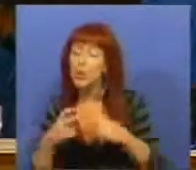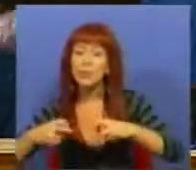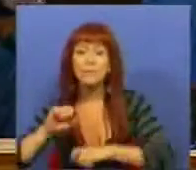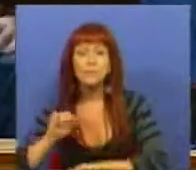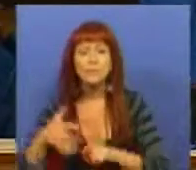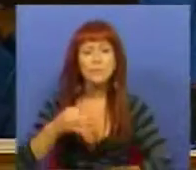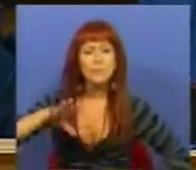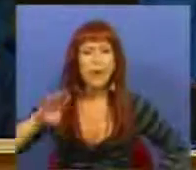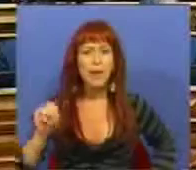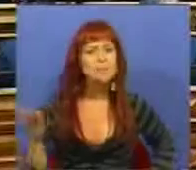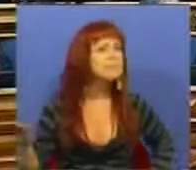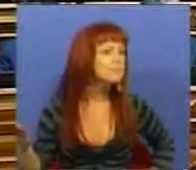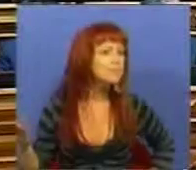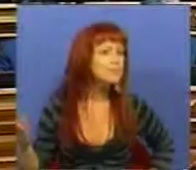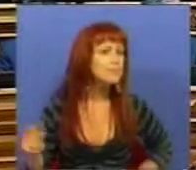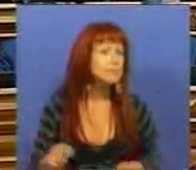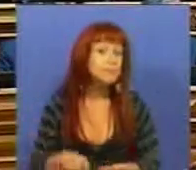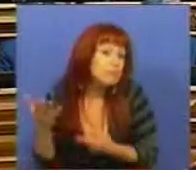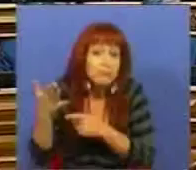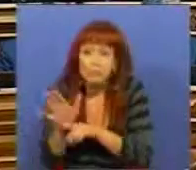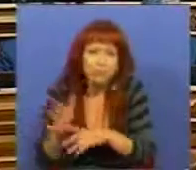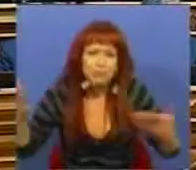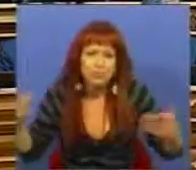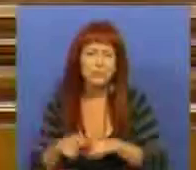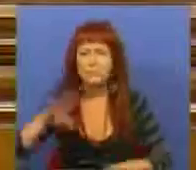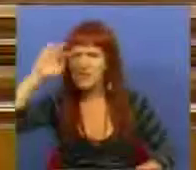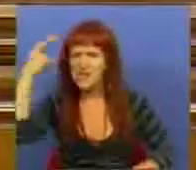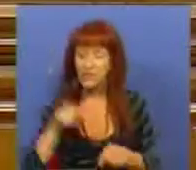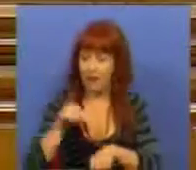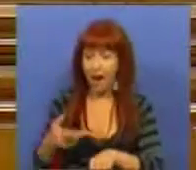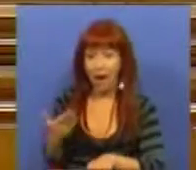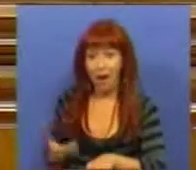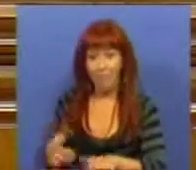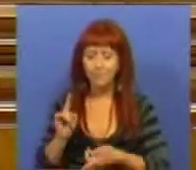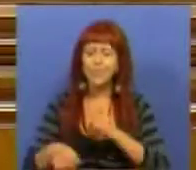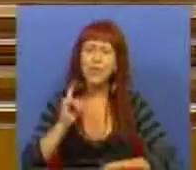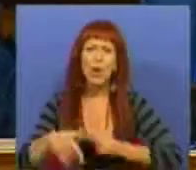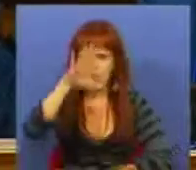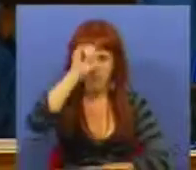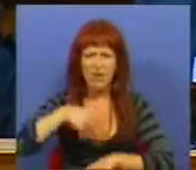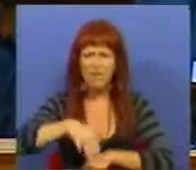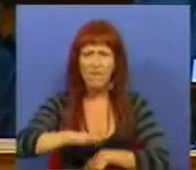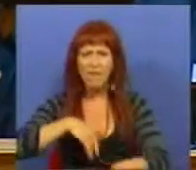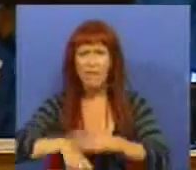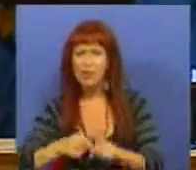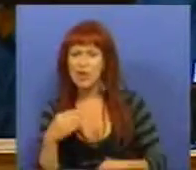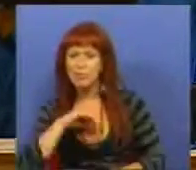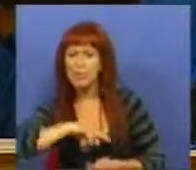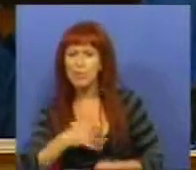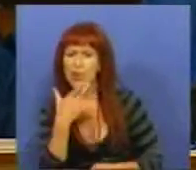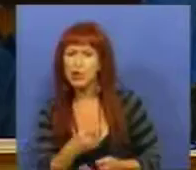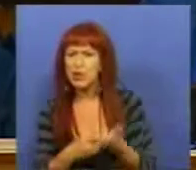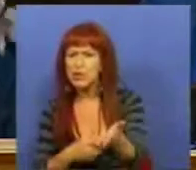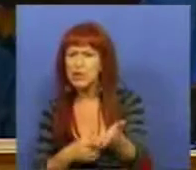parlamentar do Partido Socialista, por exemplo, sabe, neste momento, o que é que o Governo vai fazer com o subsídio de